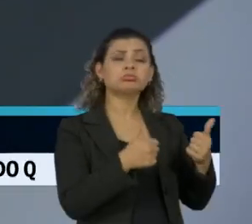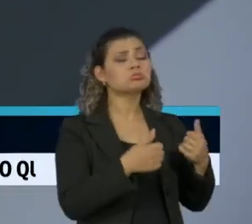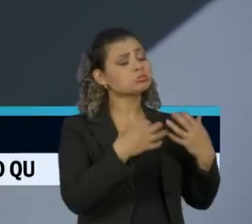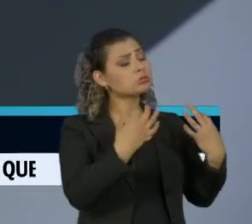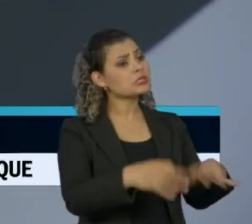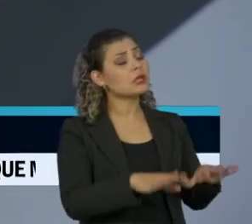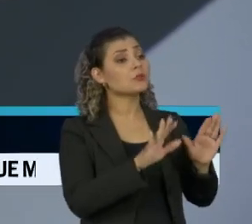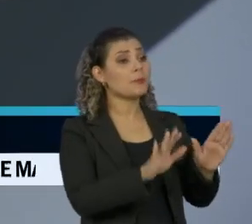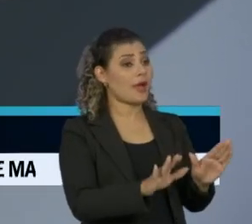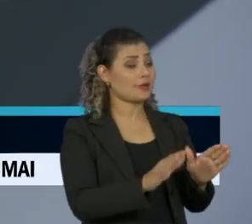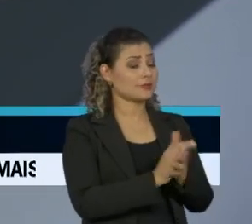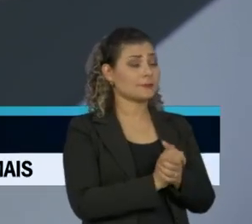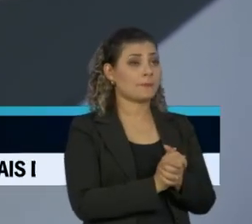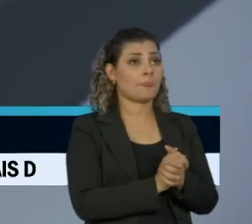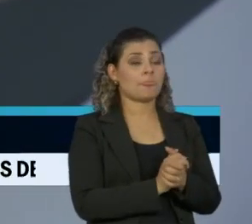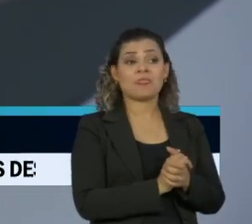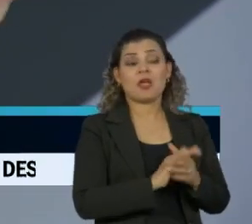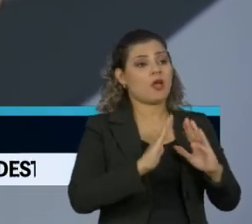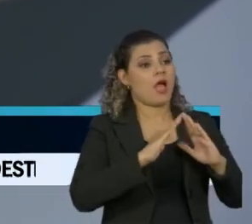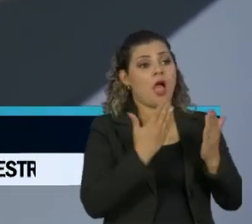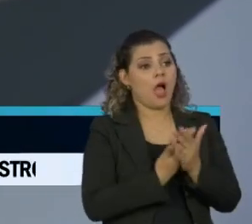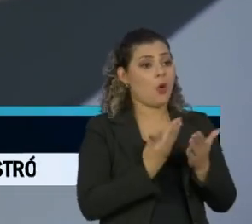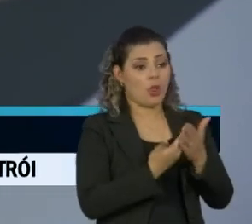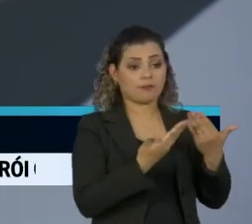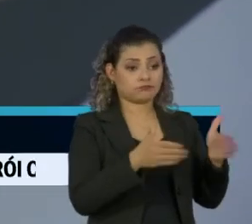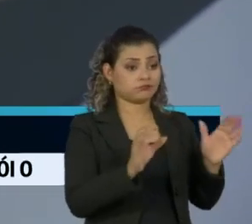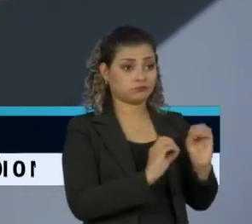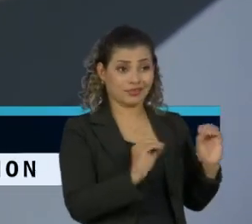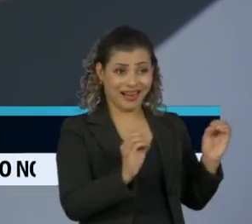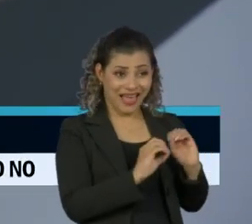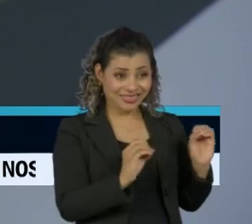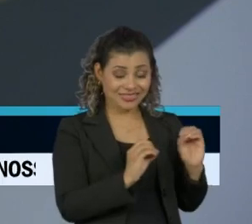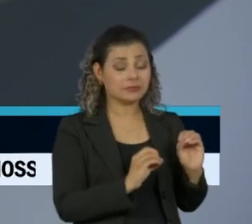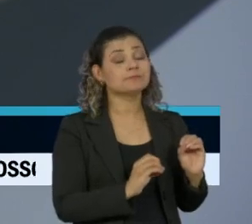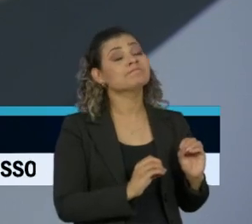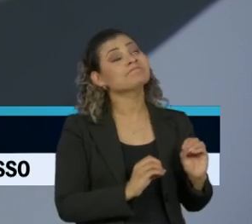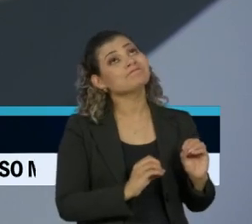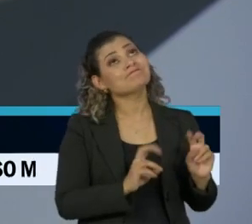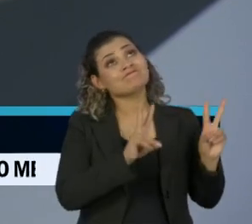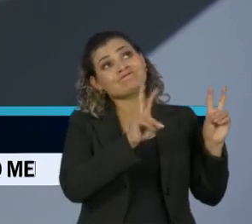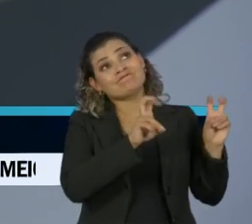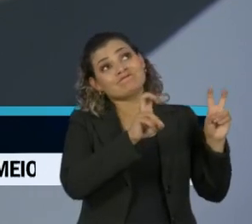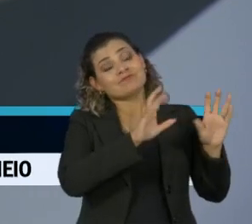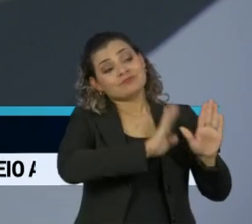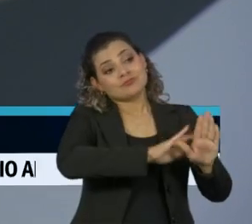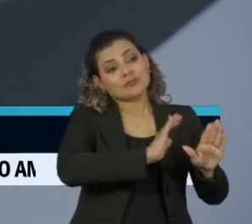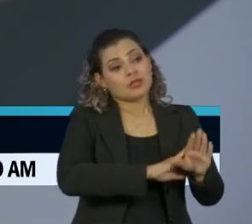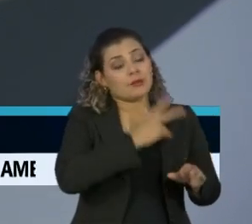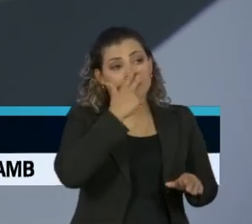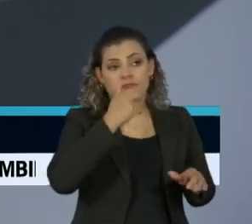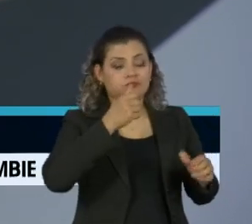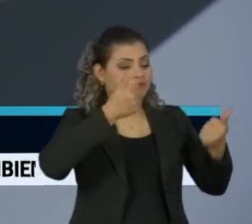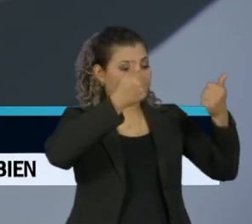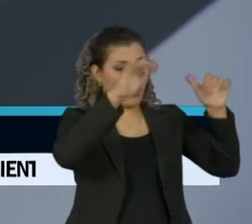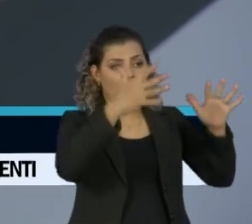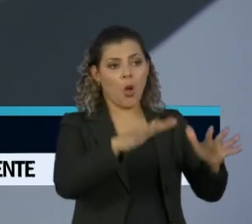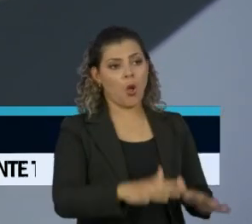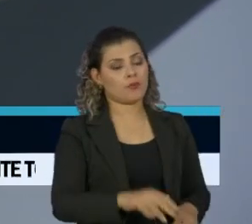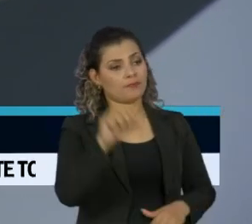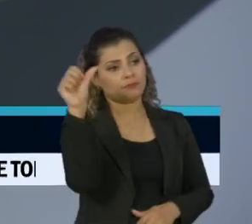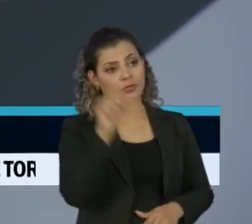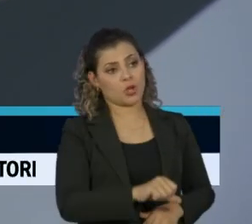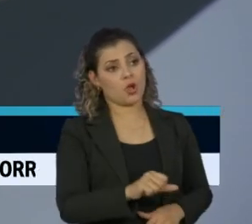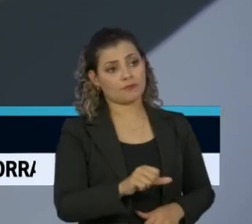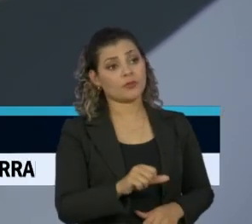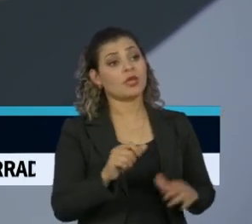Quando você fala em não voltar às aulas, nós estamos falando de abrir um abismo muito maior do que já